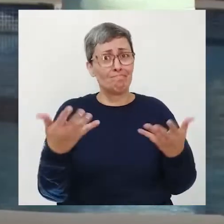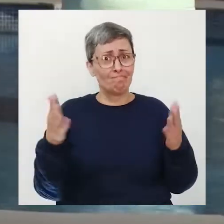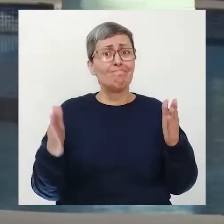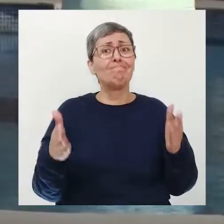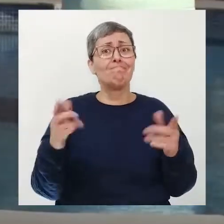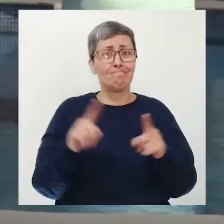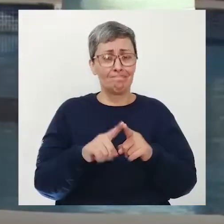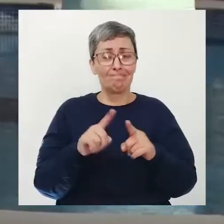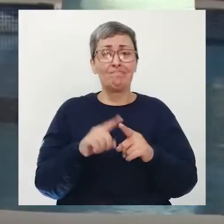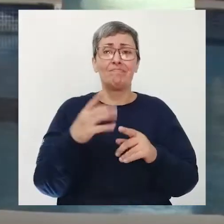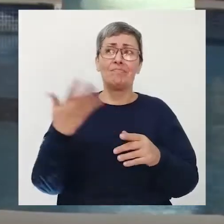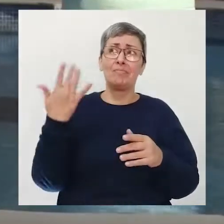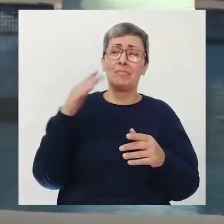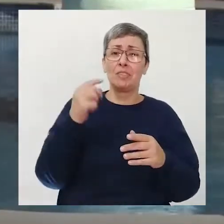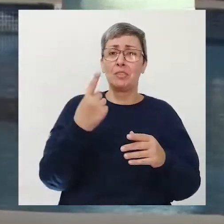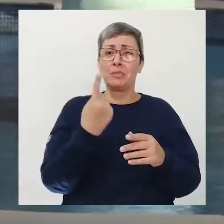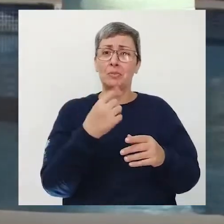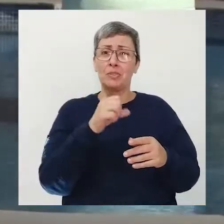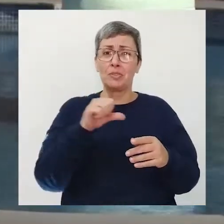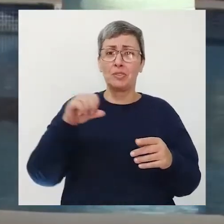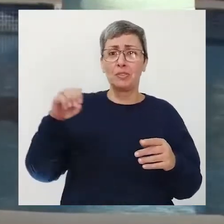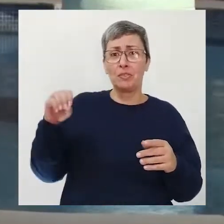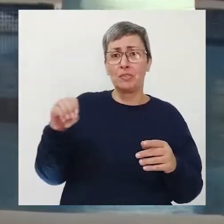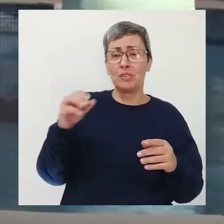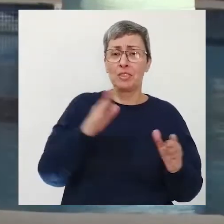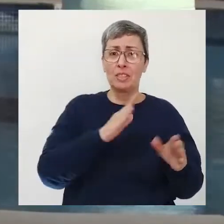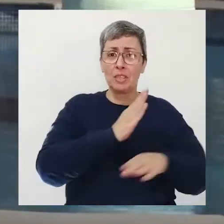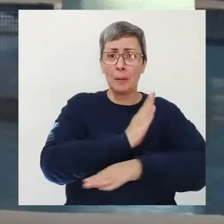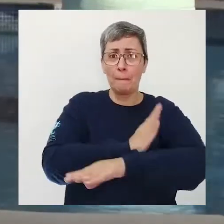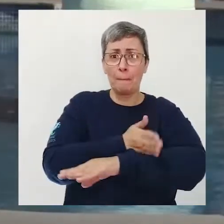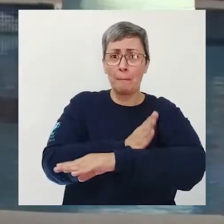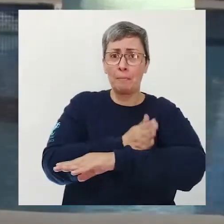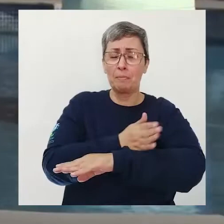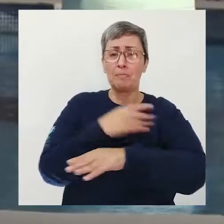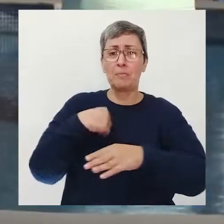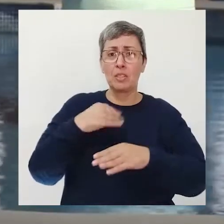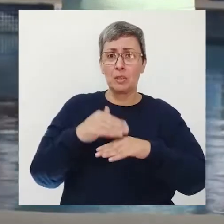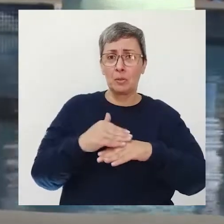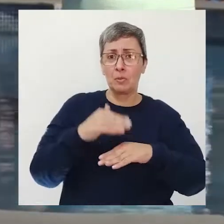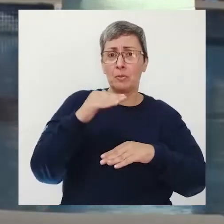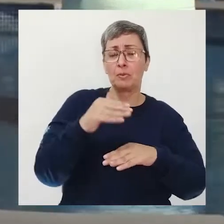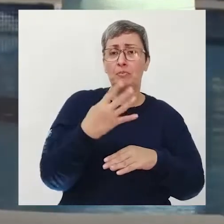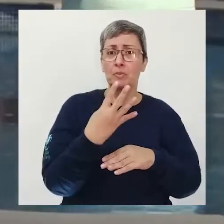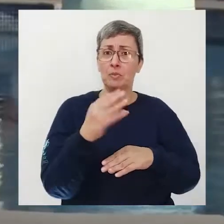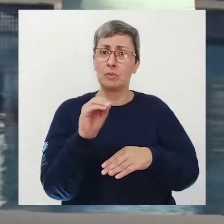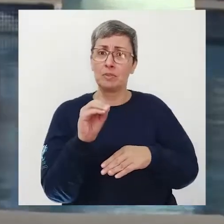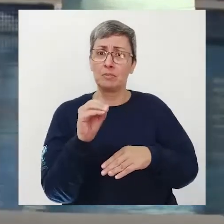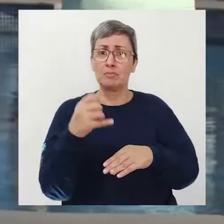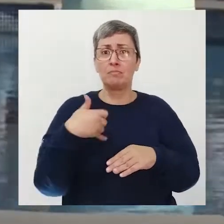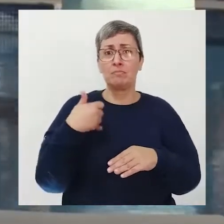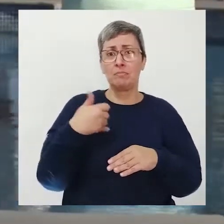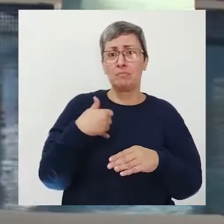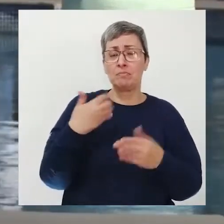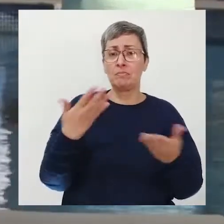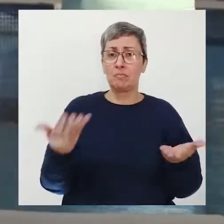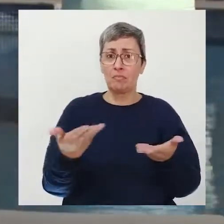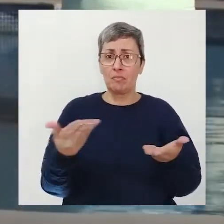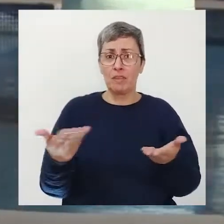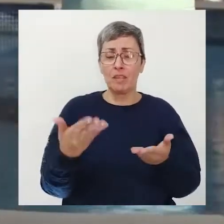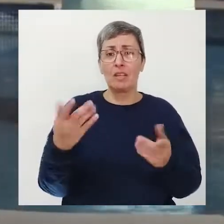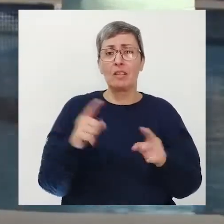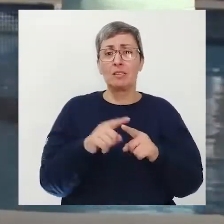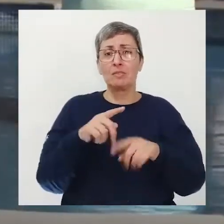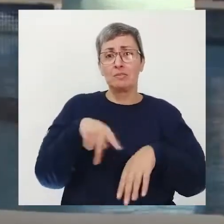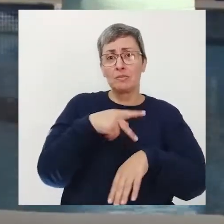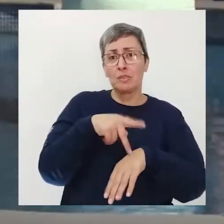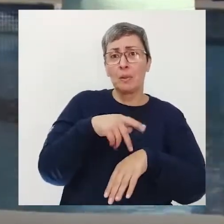hoje nos países mais desenvolvidos essa expectativa de vida avançou no japão por exemplo as pessoas vivem cerca de